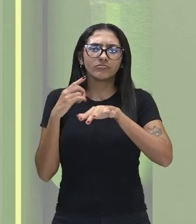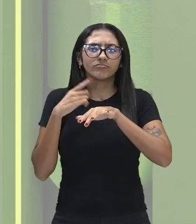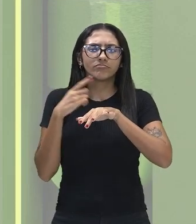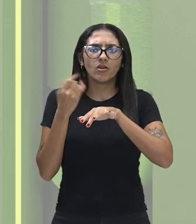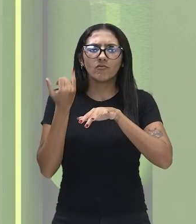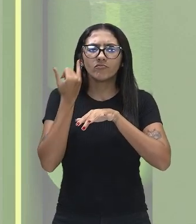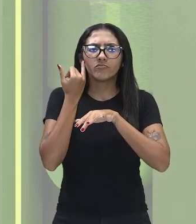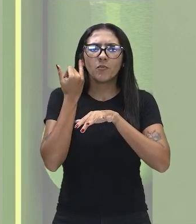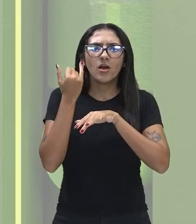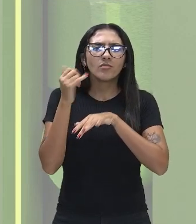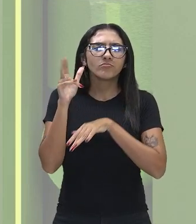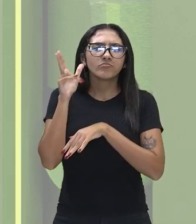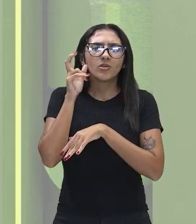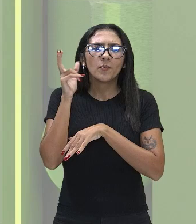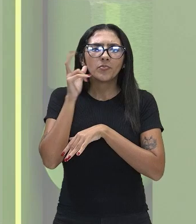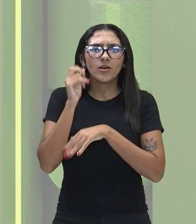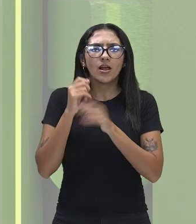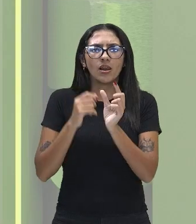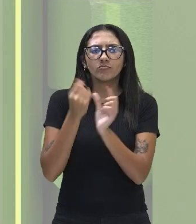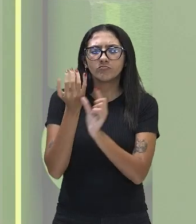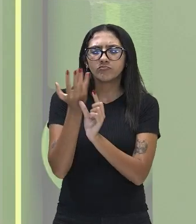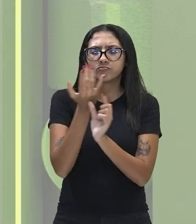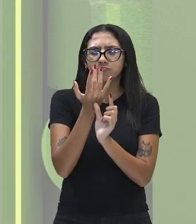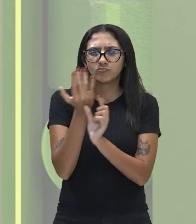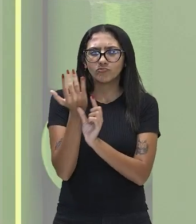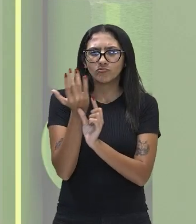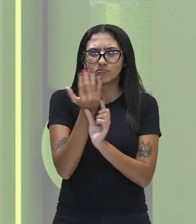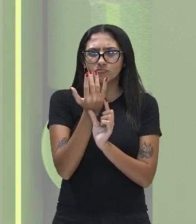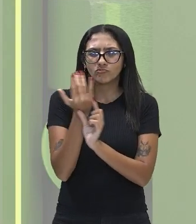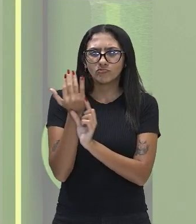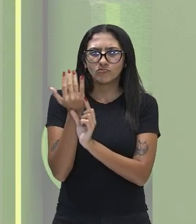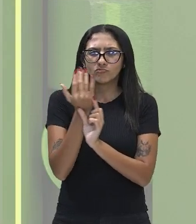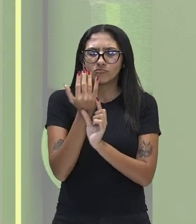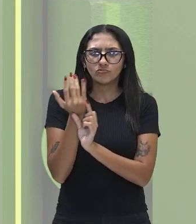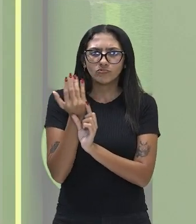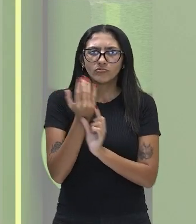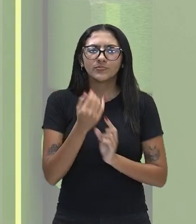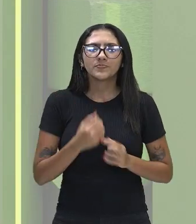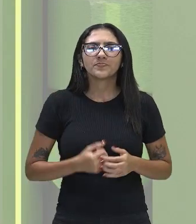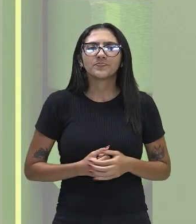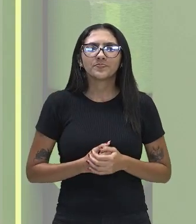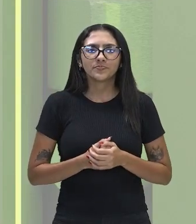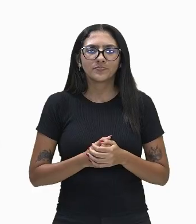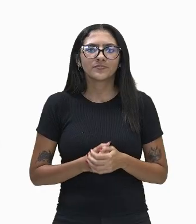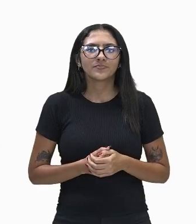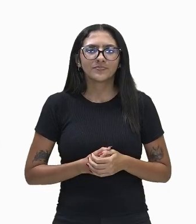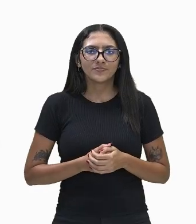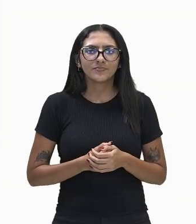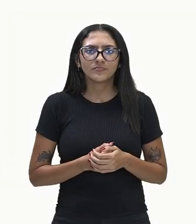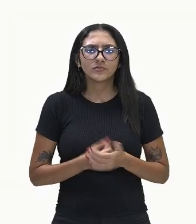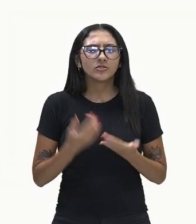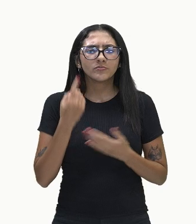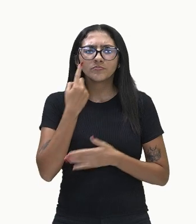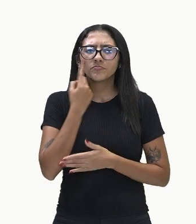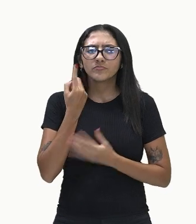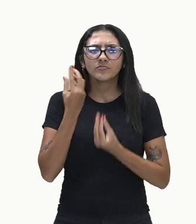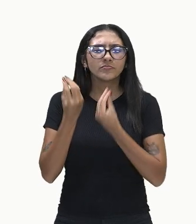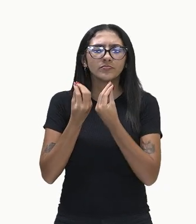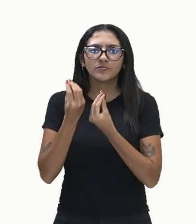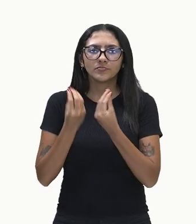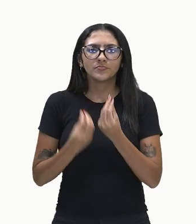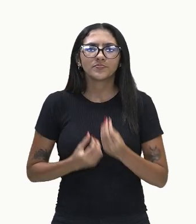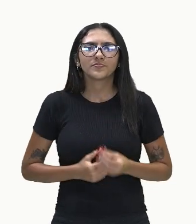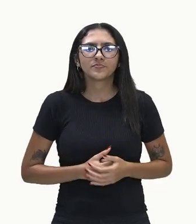estímulo e podendo transferi-lo em seguida para o cérebro. Mas vamos à parte anatômica da figura para entender melhor? Vamos lá, então.